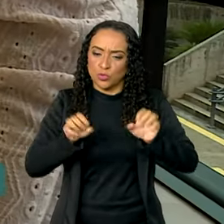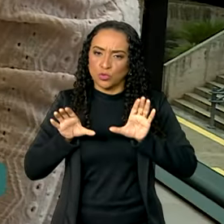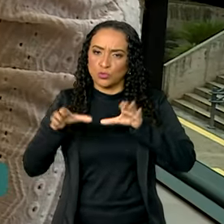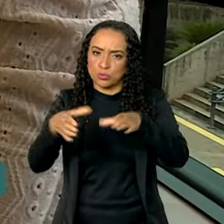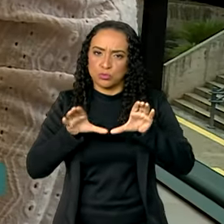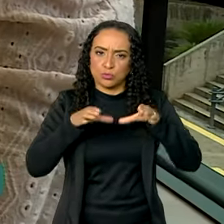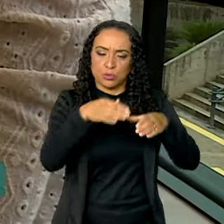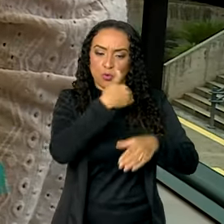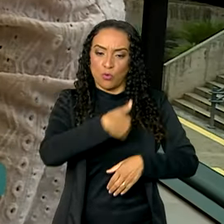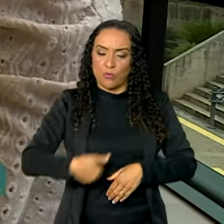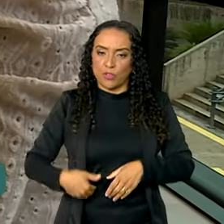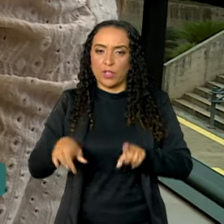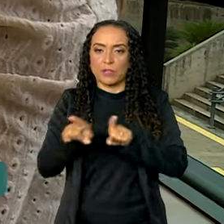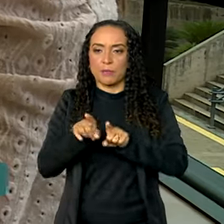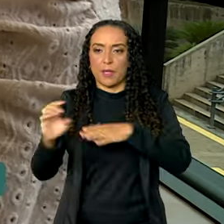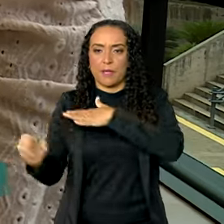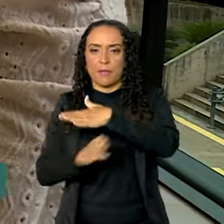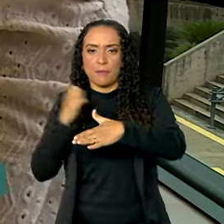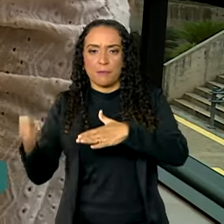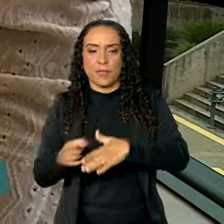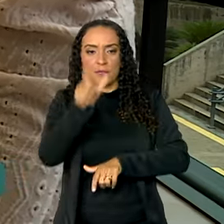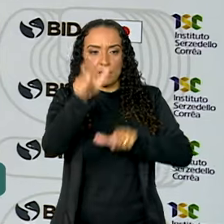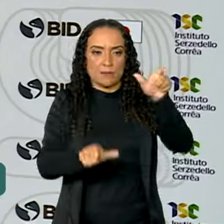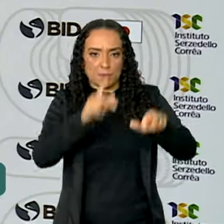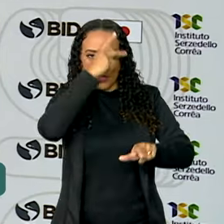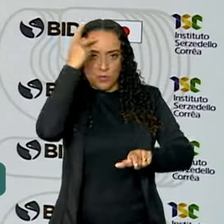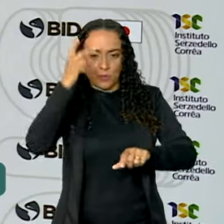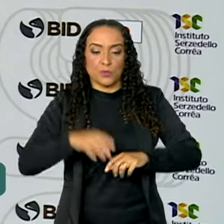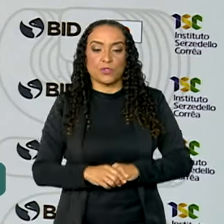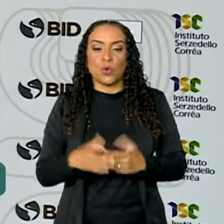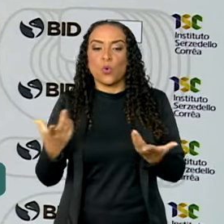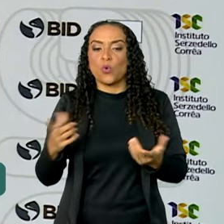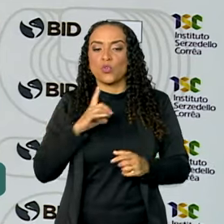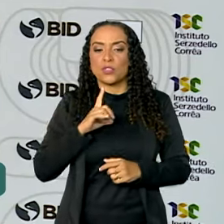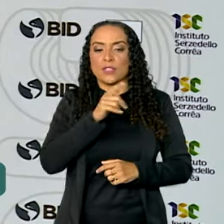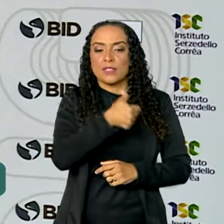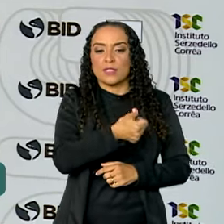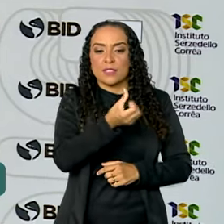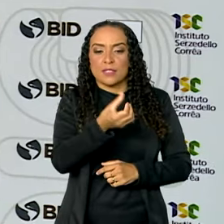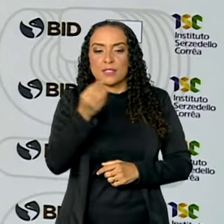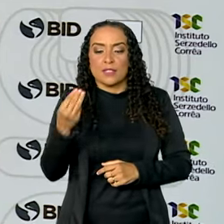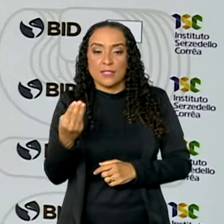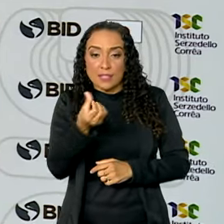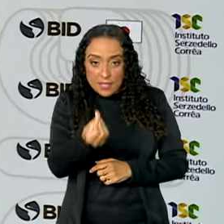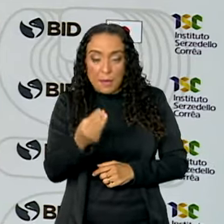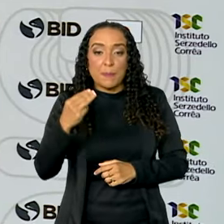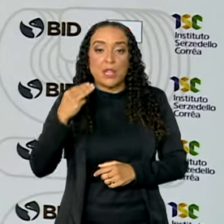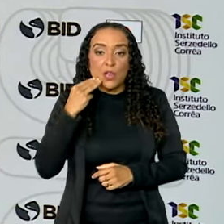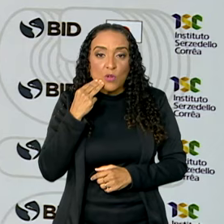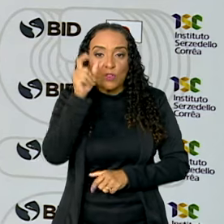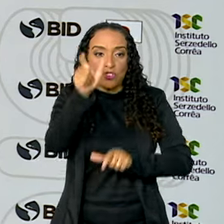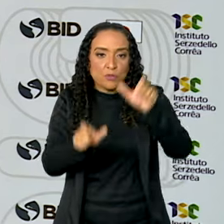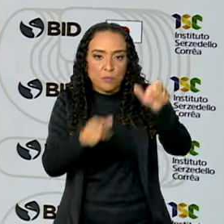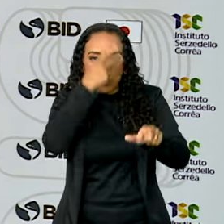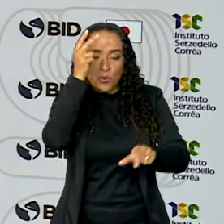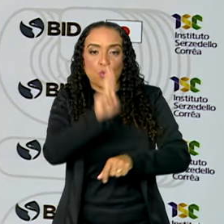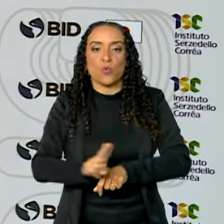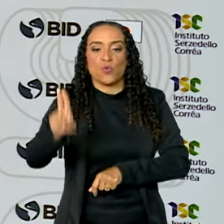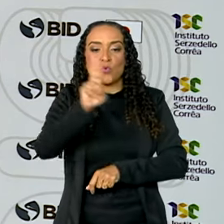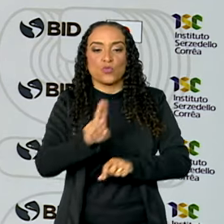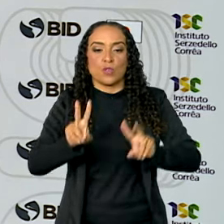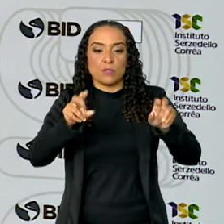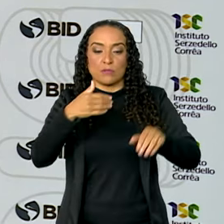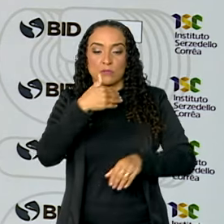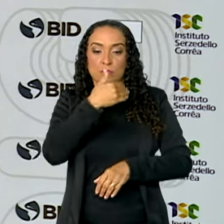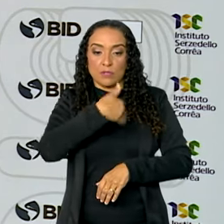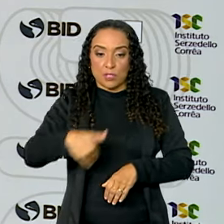entre governo, empresas e cidadãos. Hoje, temos 166 milhões de cidadãos utilizando o serviço